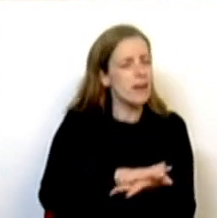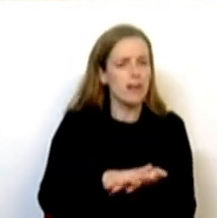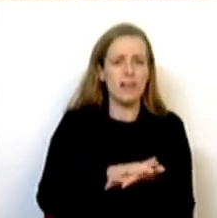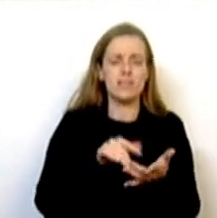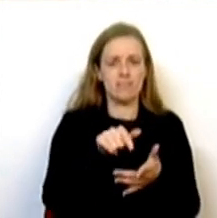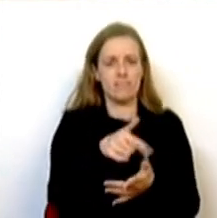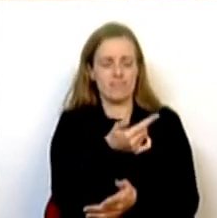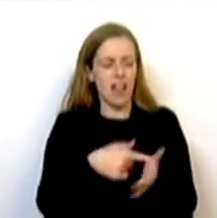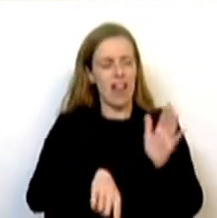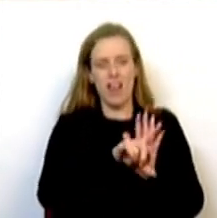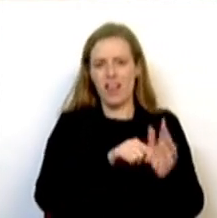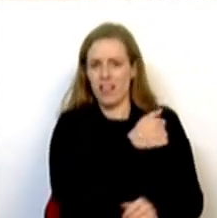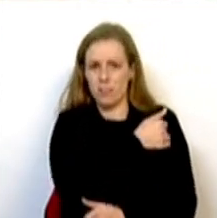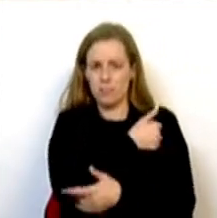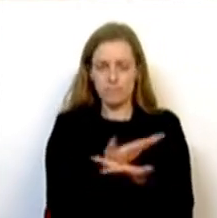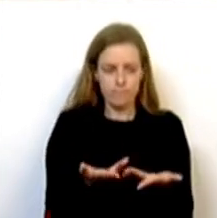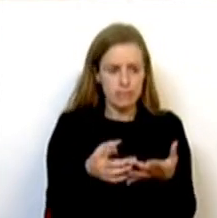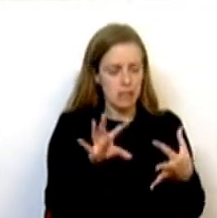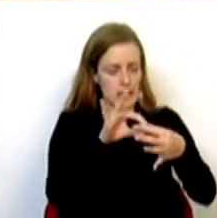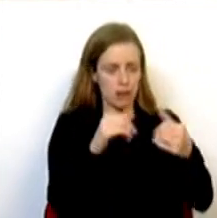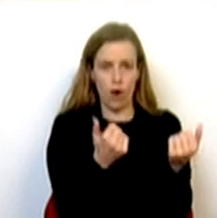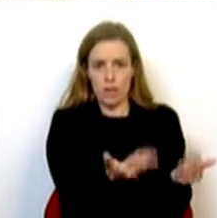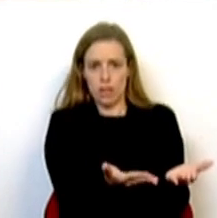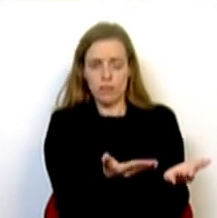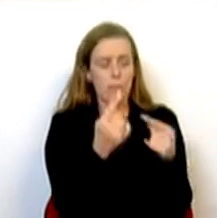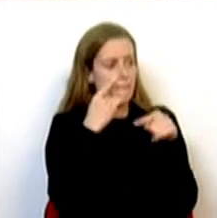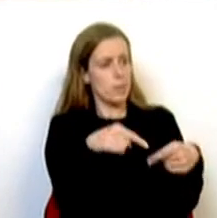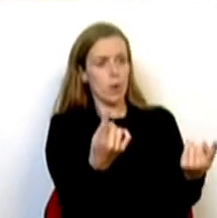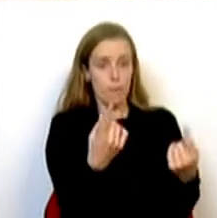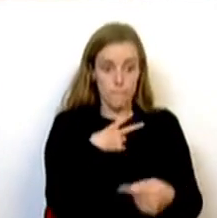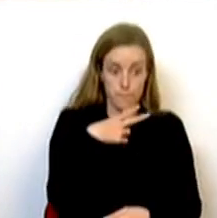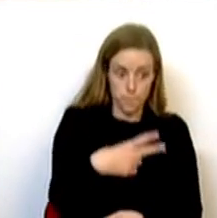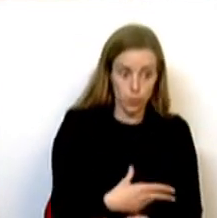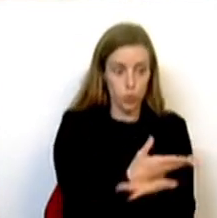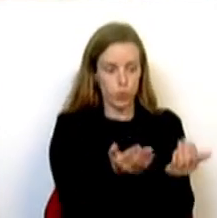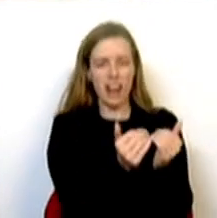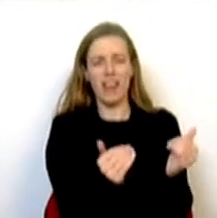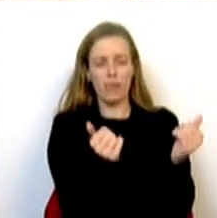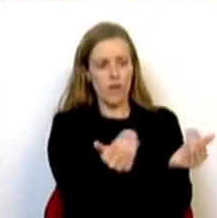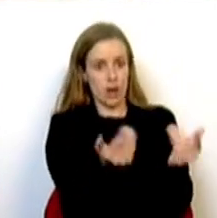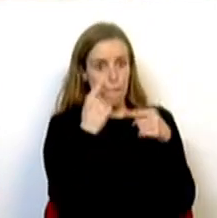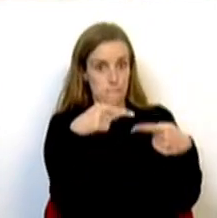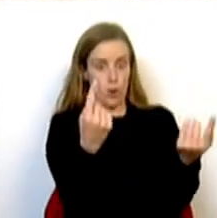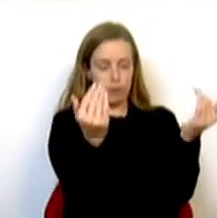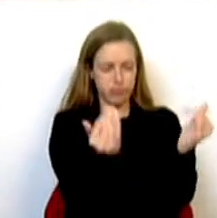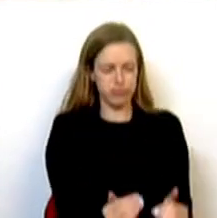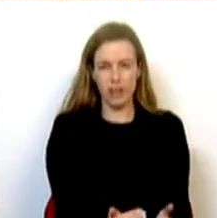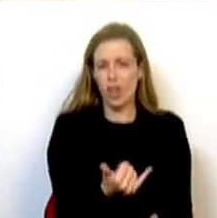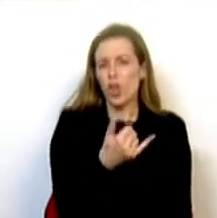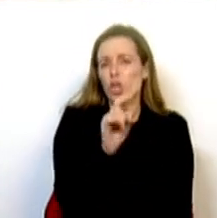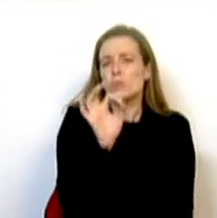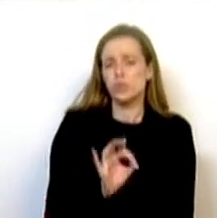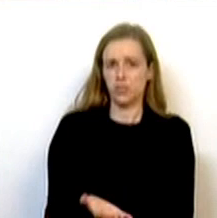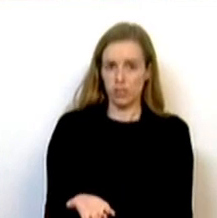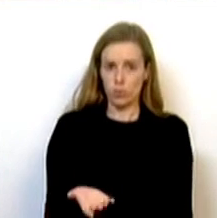primeiro, que têm a ver com a oferta pública. Portugal tem um baixíssimo nível de oferta pública, 2%.